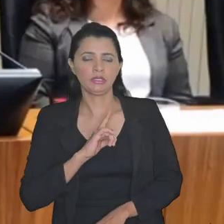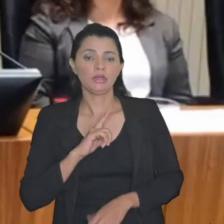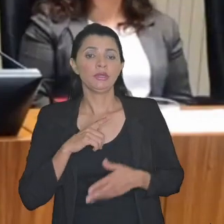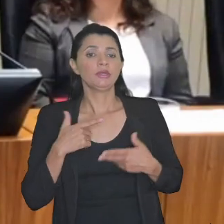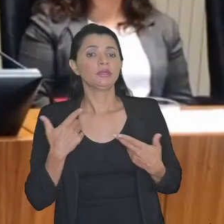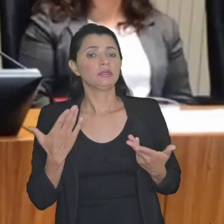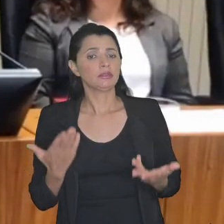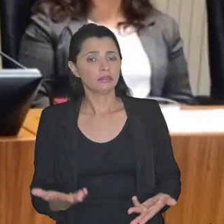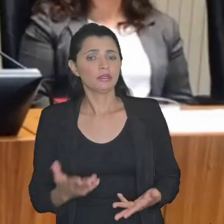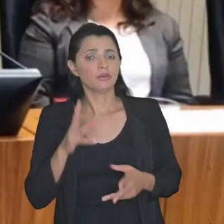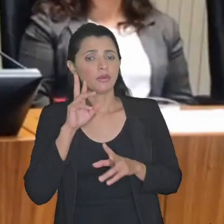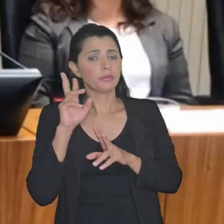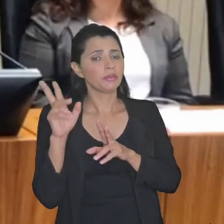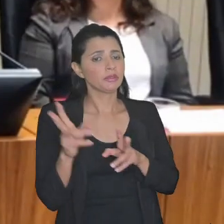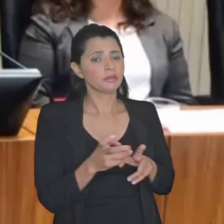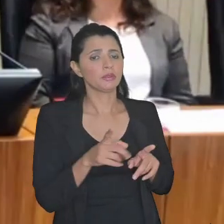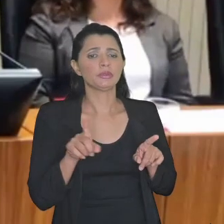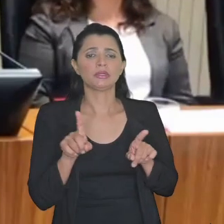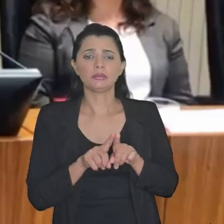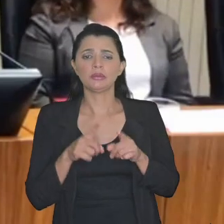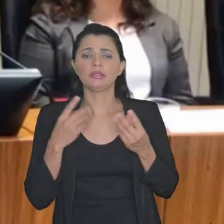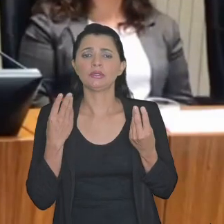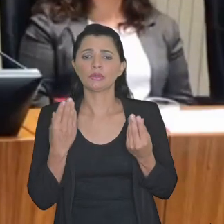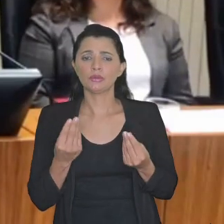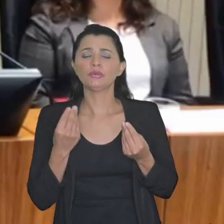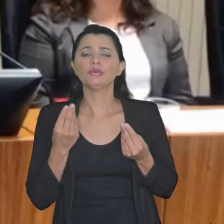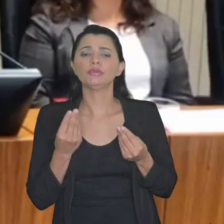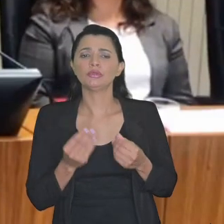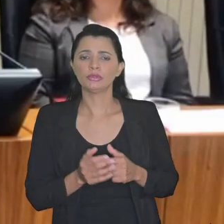respostas então eu vejo também com muito